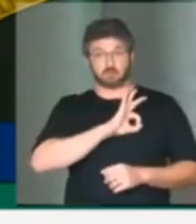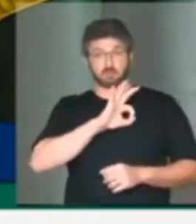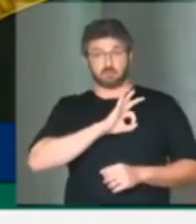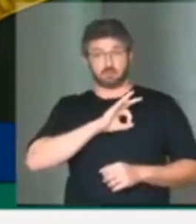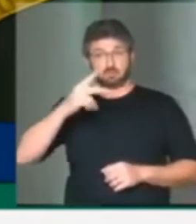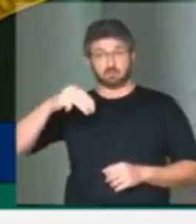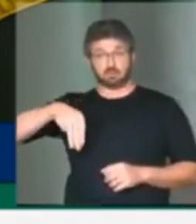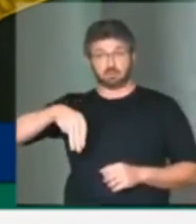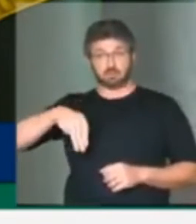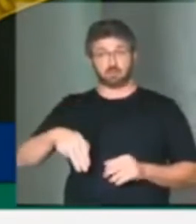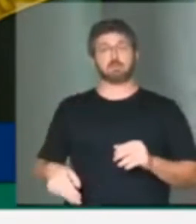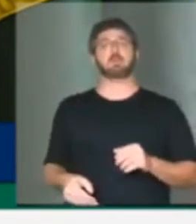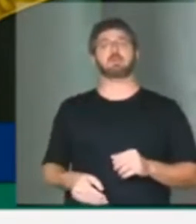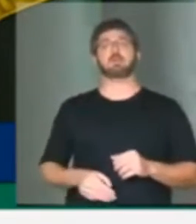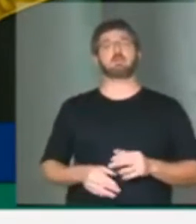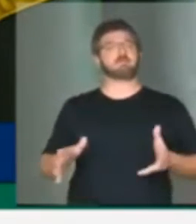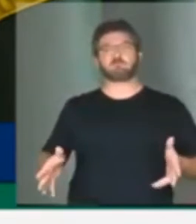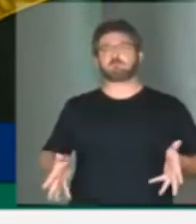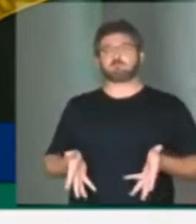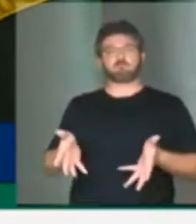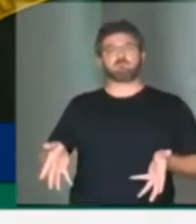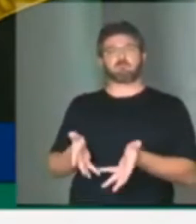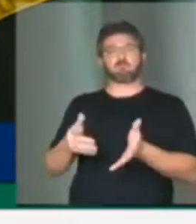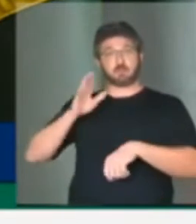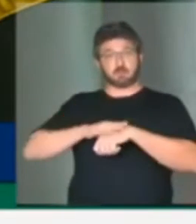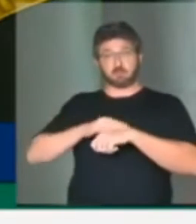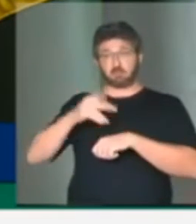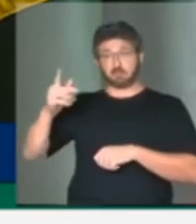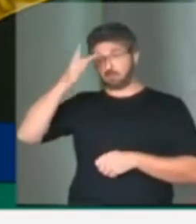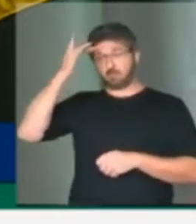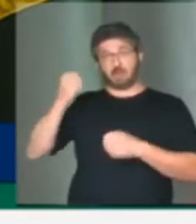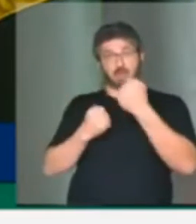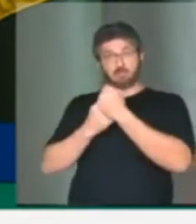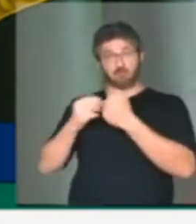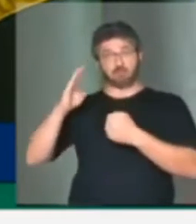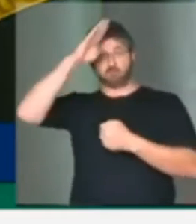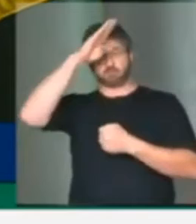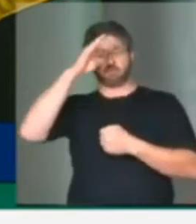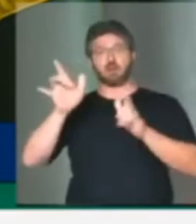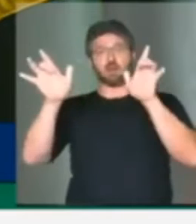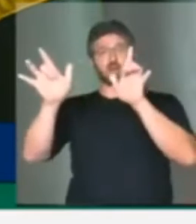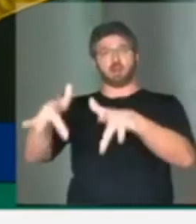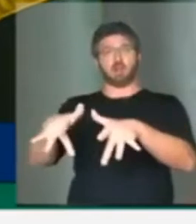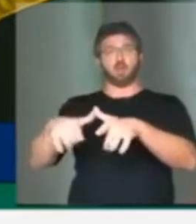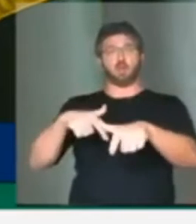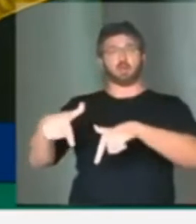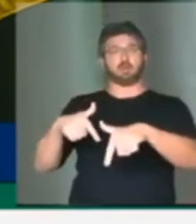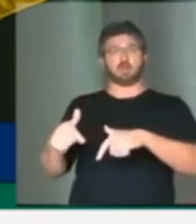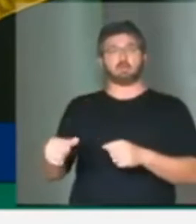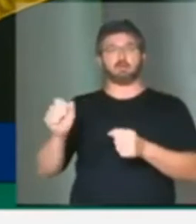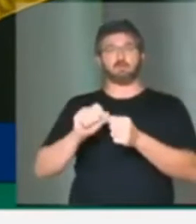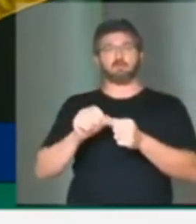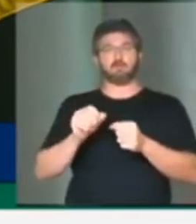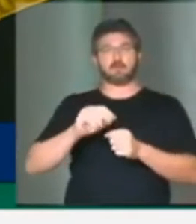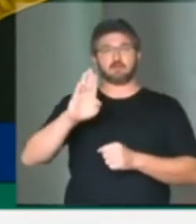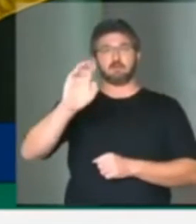militares incentivados pelos próprios bolsonaristas abandonaram o trabalho, promoveram